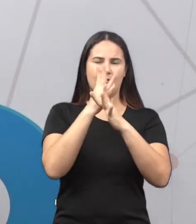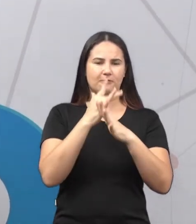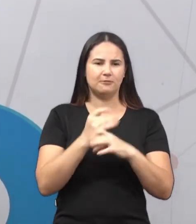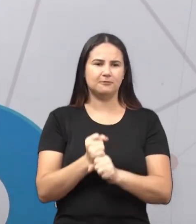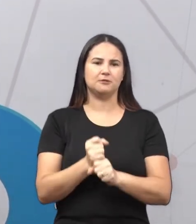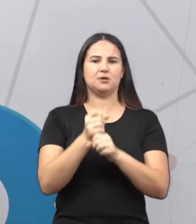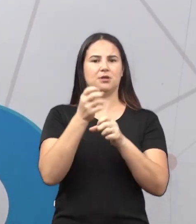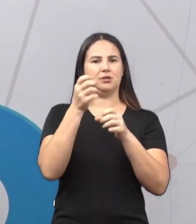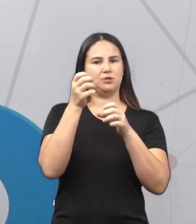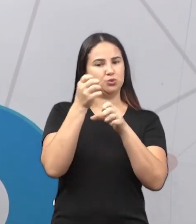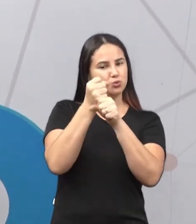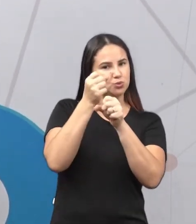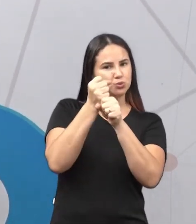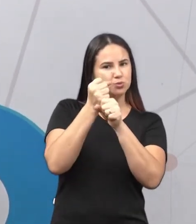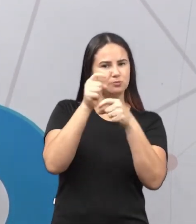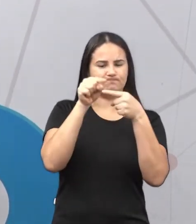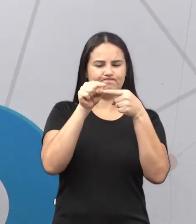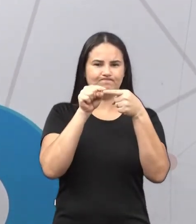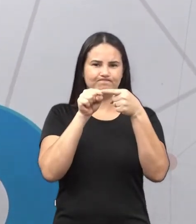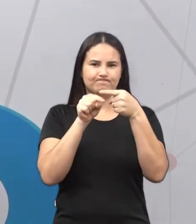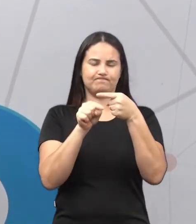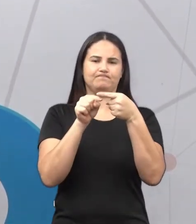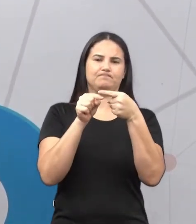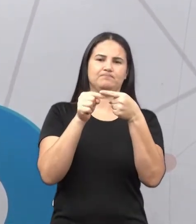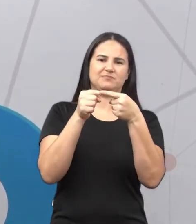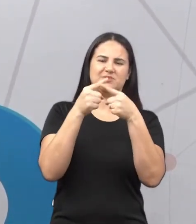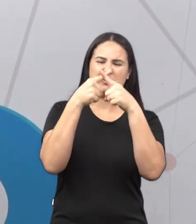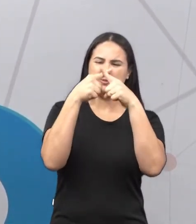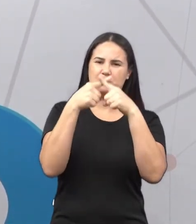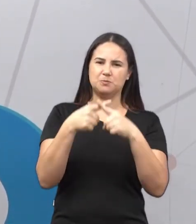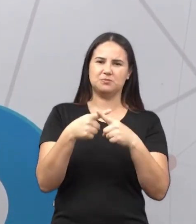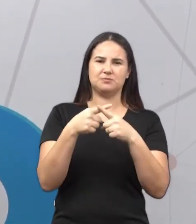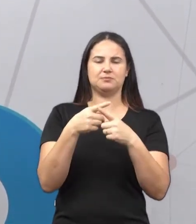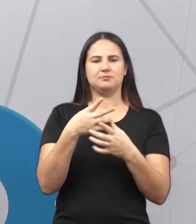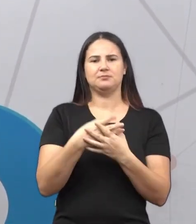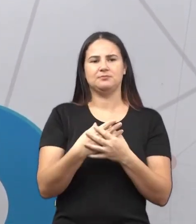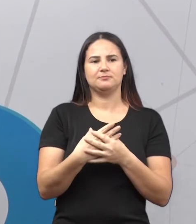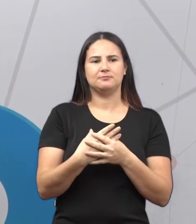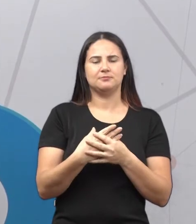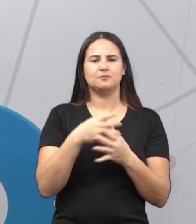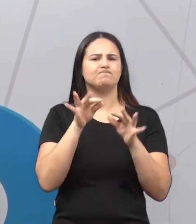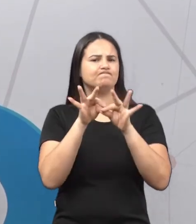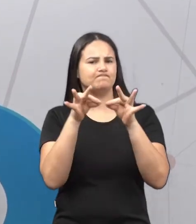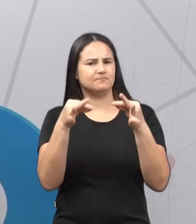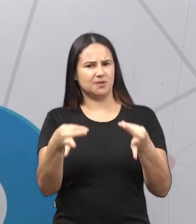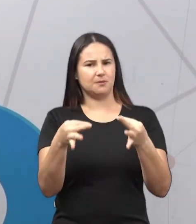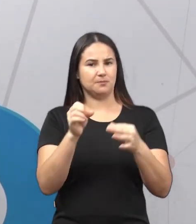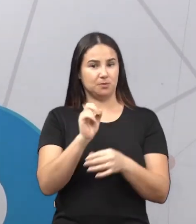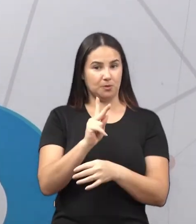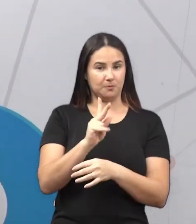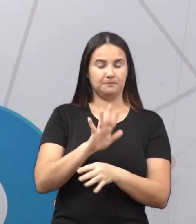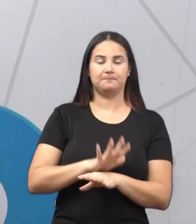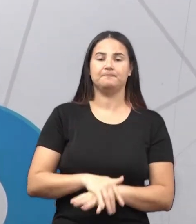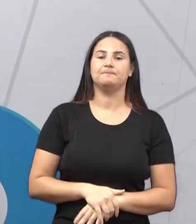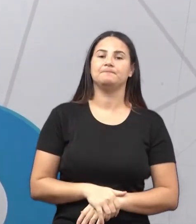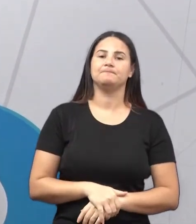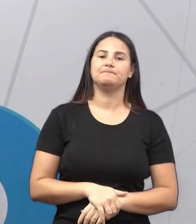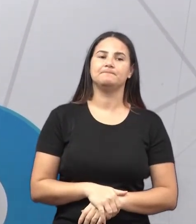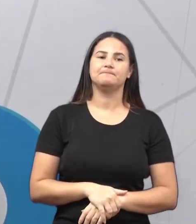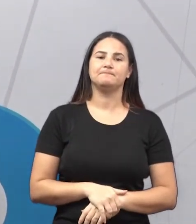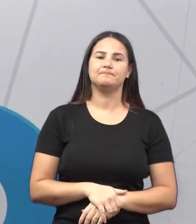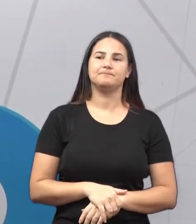soma, da divisão, multiplicação. São as operações básicas, tá? Então vamos lá continuar.